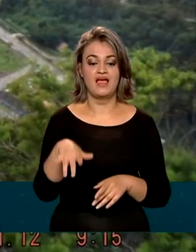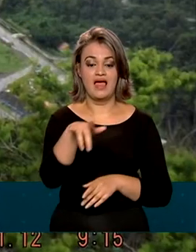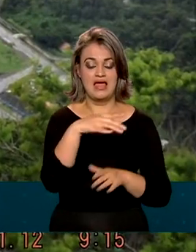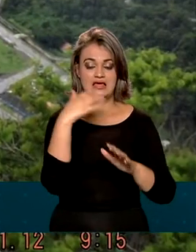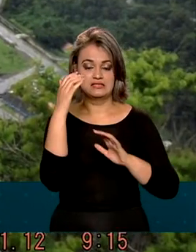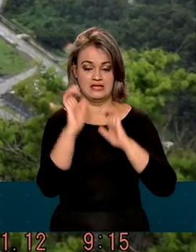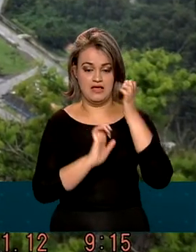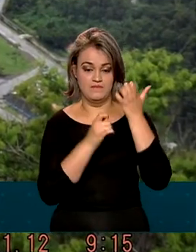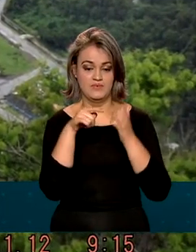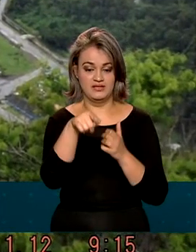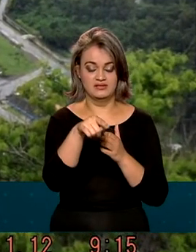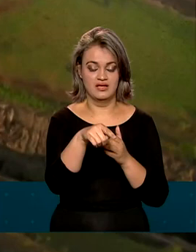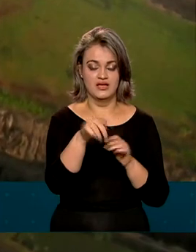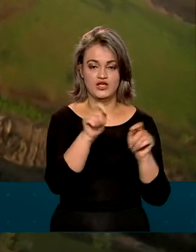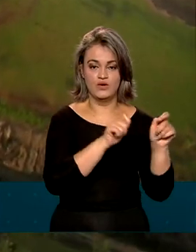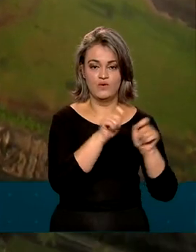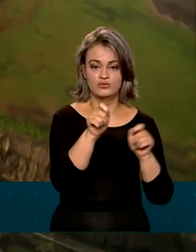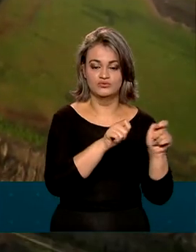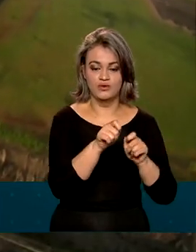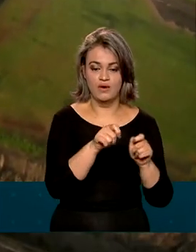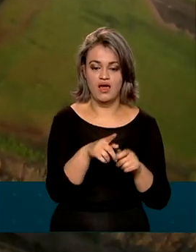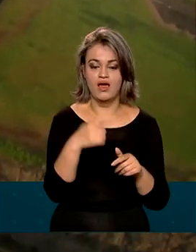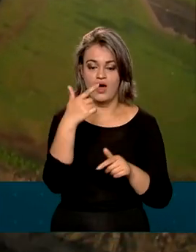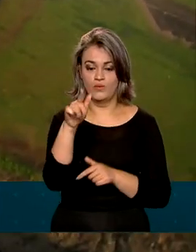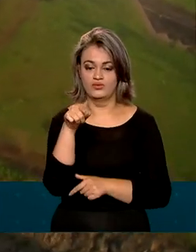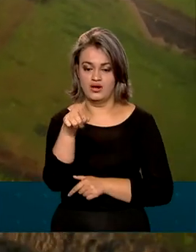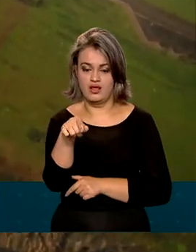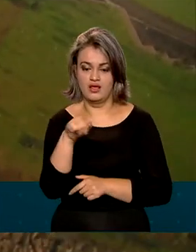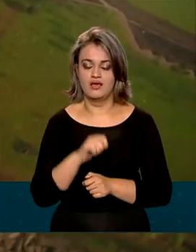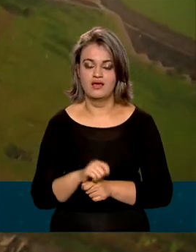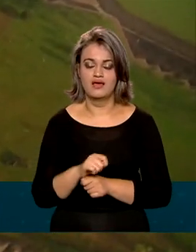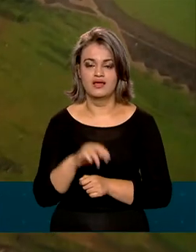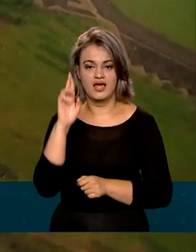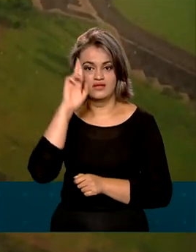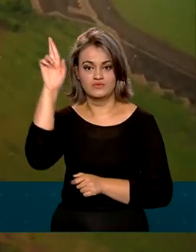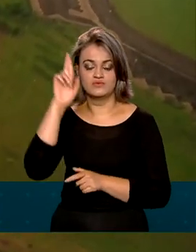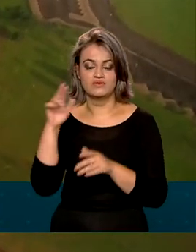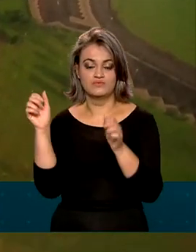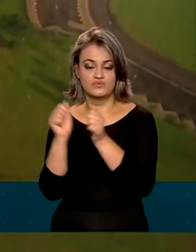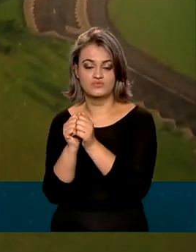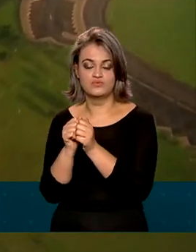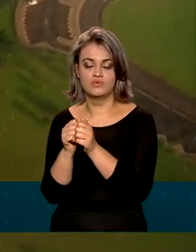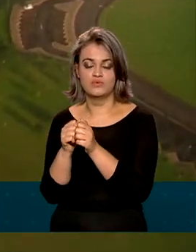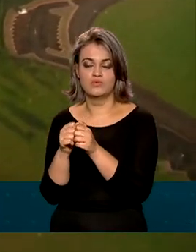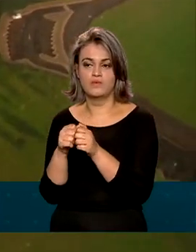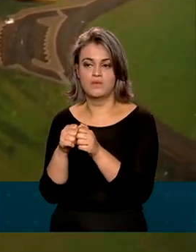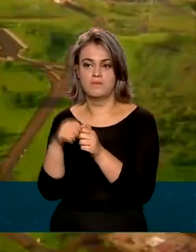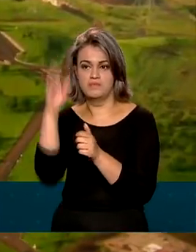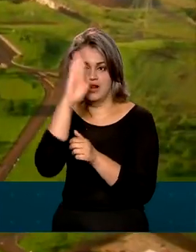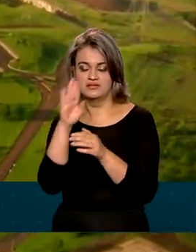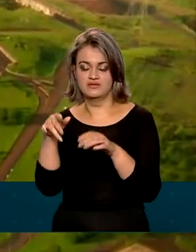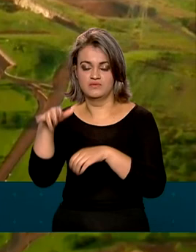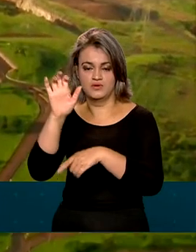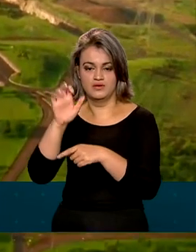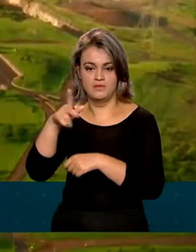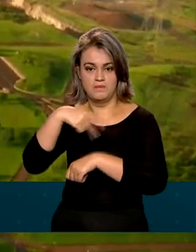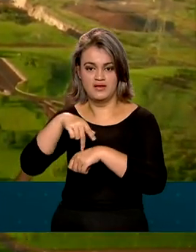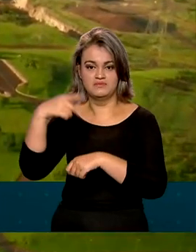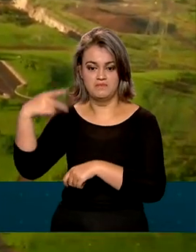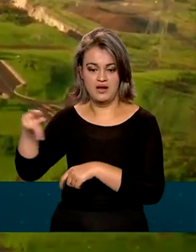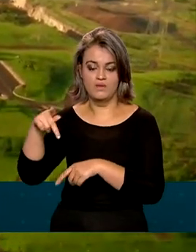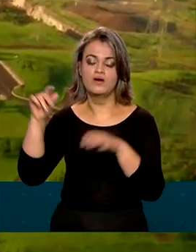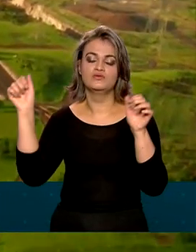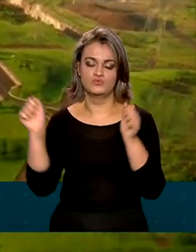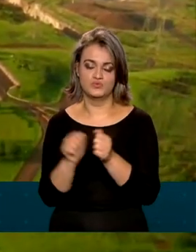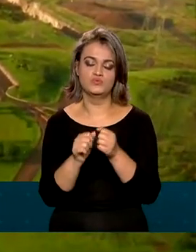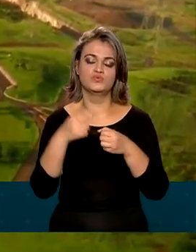que controla as usinas de Angra, e a Itaipu Binacional, administrada conjuntamente por Brasil e Paraguai, continuam com a União.